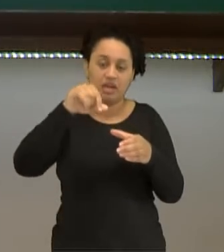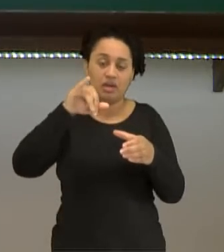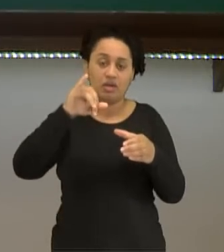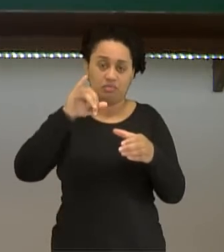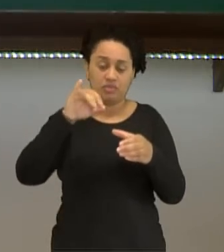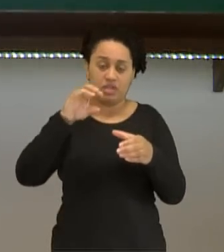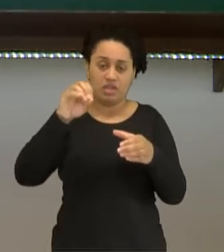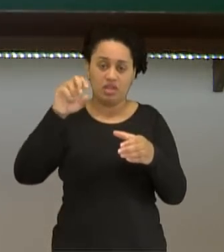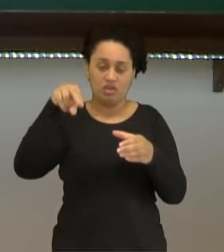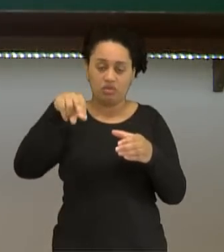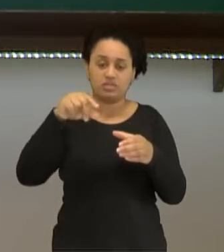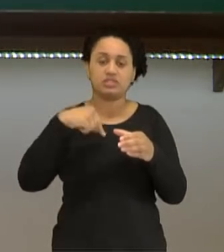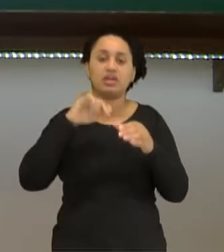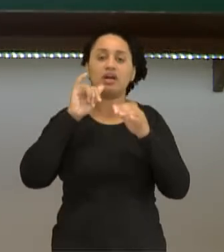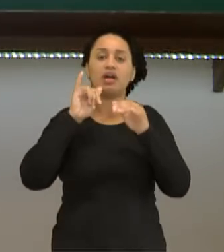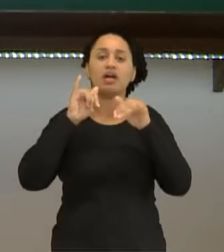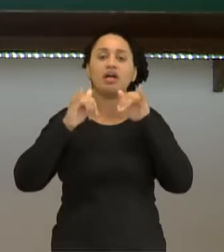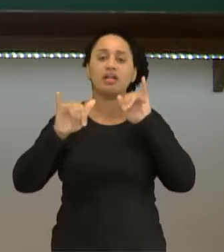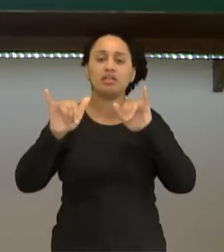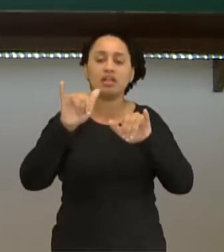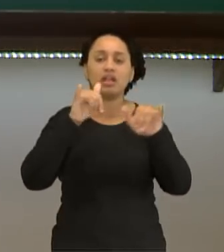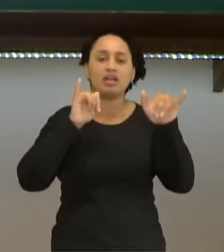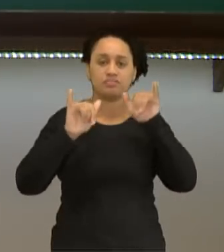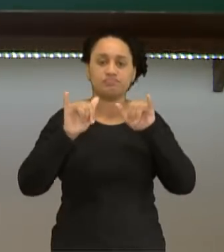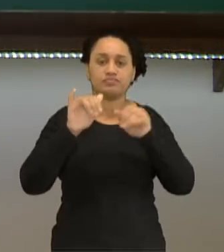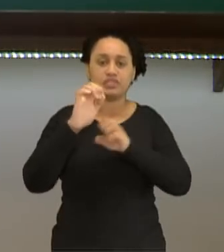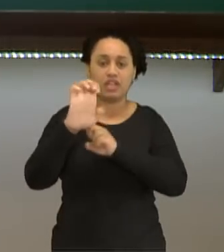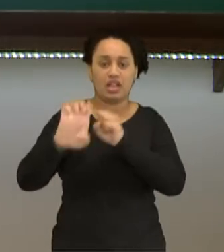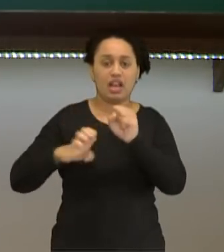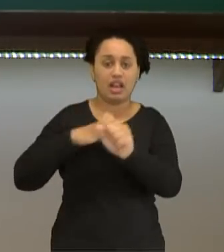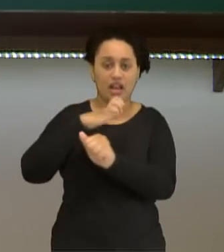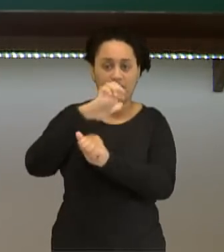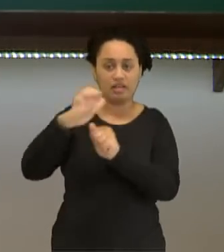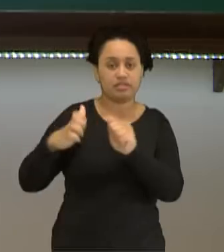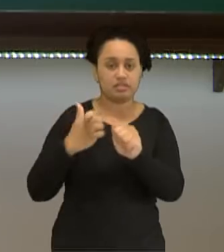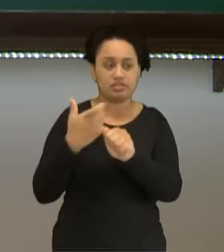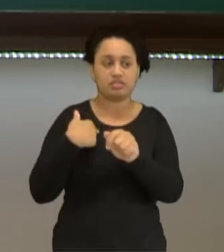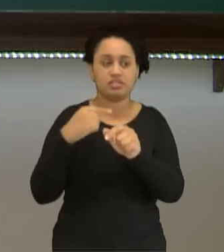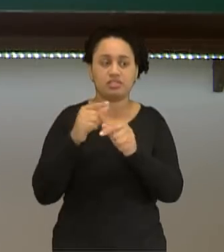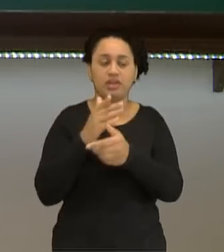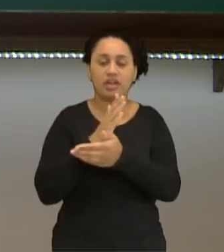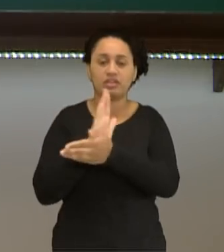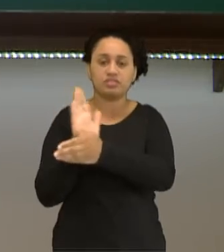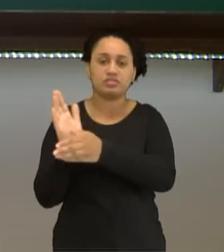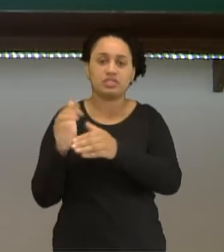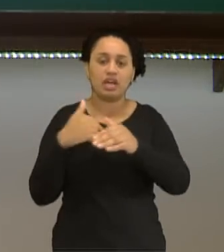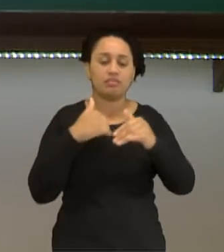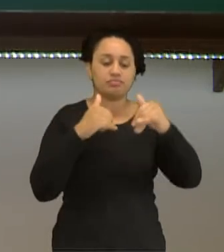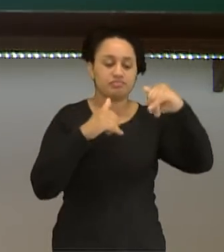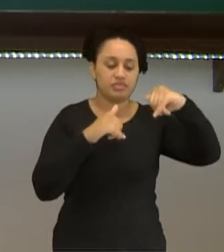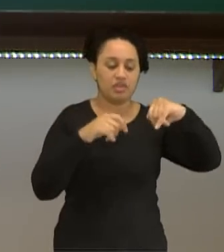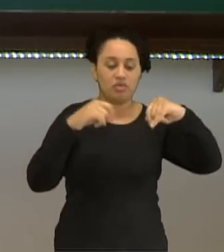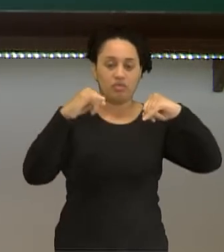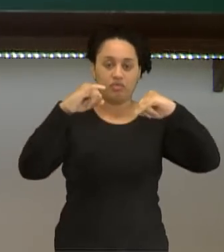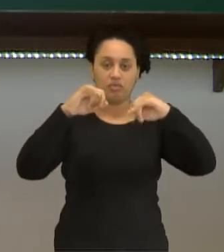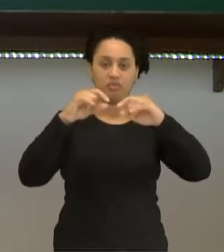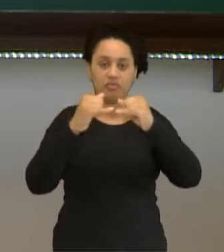elétrons. E esses elétrons vão auxiliar a passagem dos elétrons de um cabo para o outro.